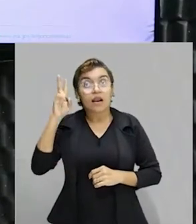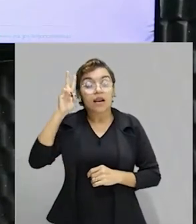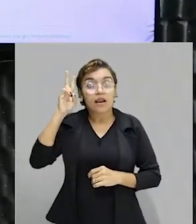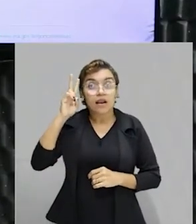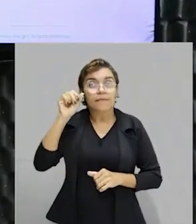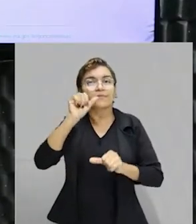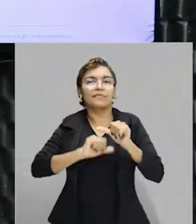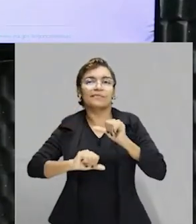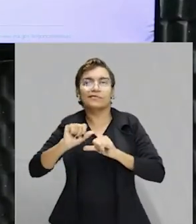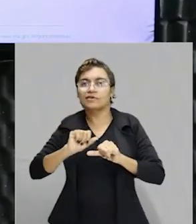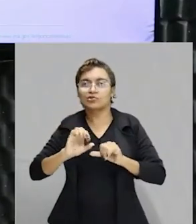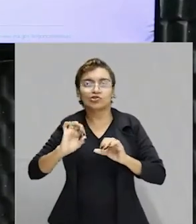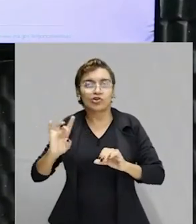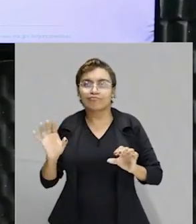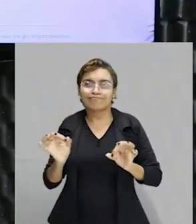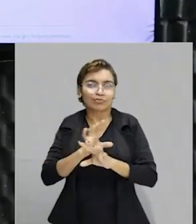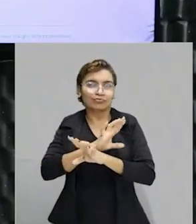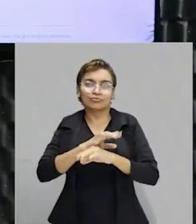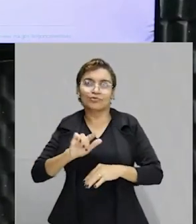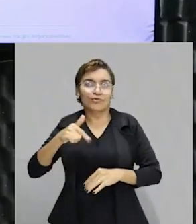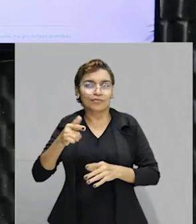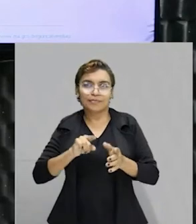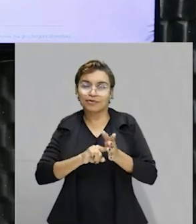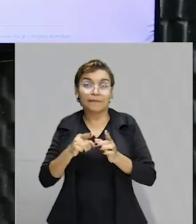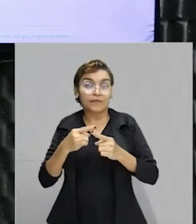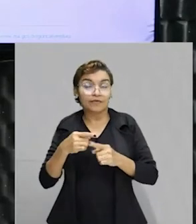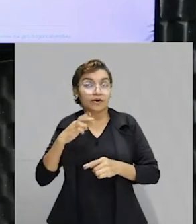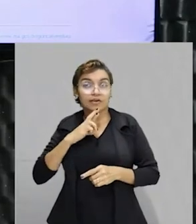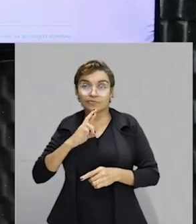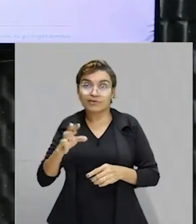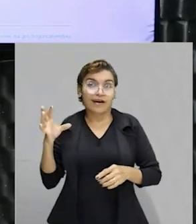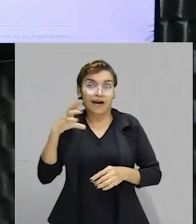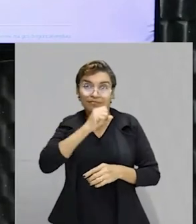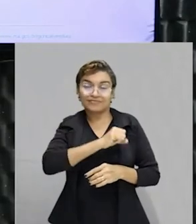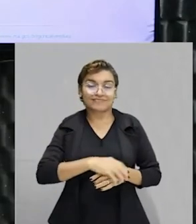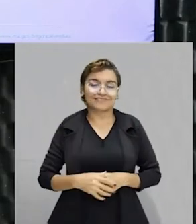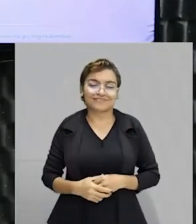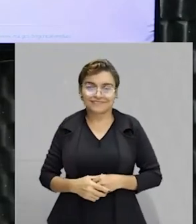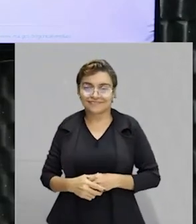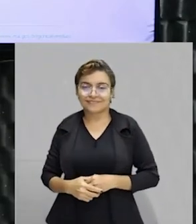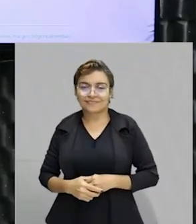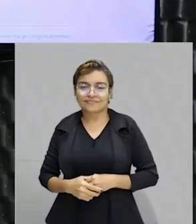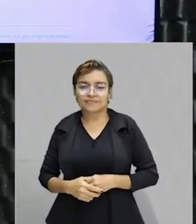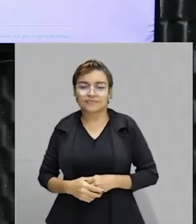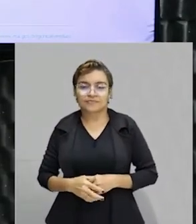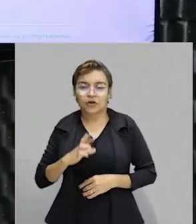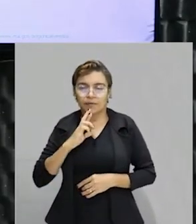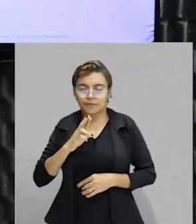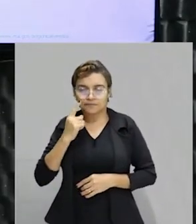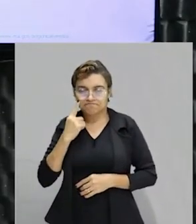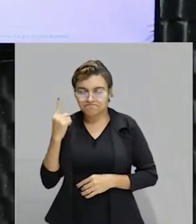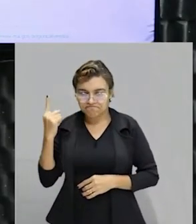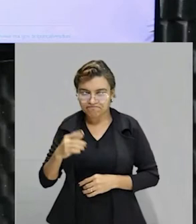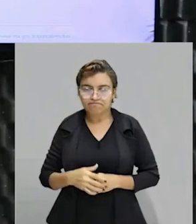conversão, gente, pronto, acabou. Próxima questão, porque aqui você vai resolver super rápido. Olha só como é a gente vai resolver. Bom,